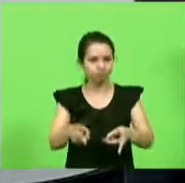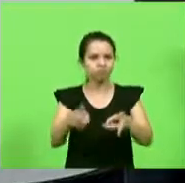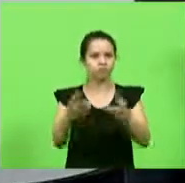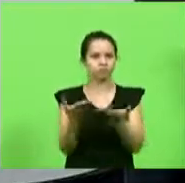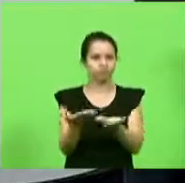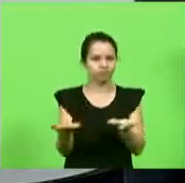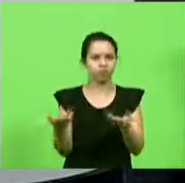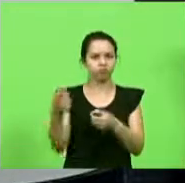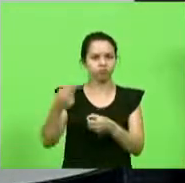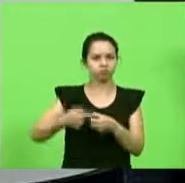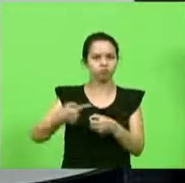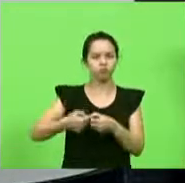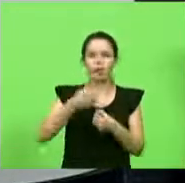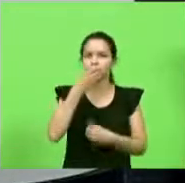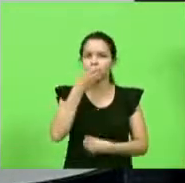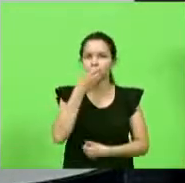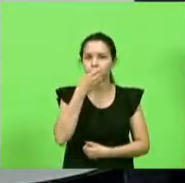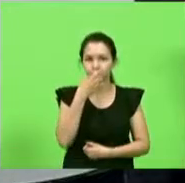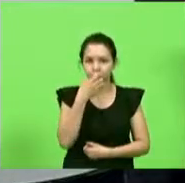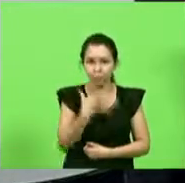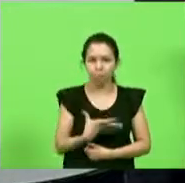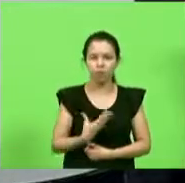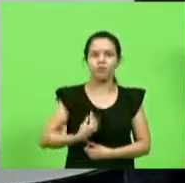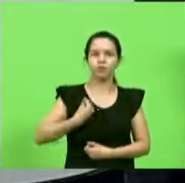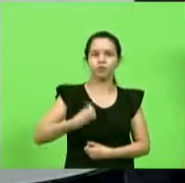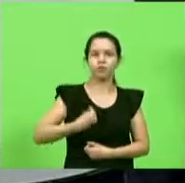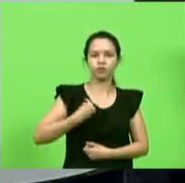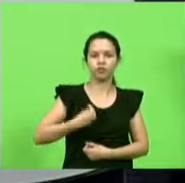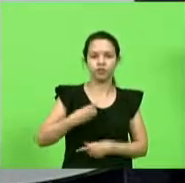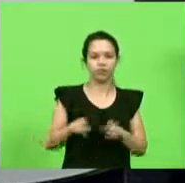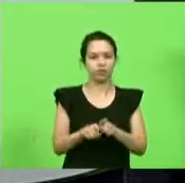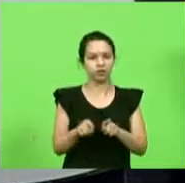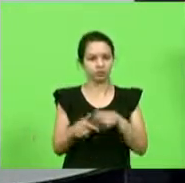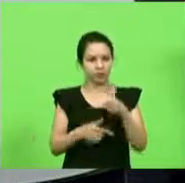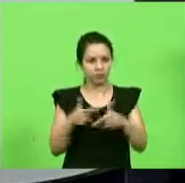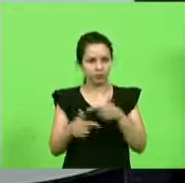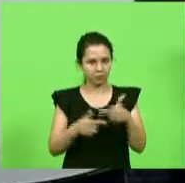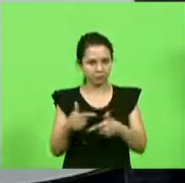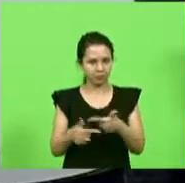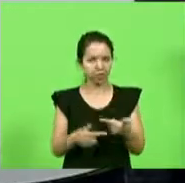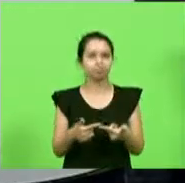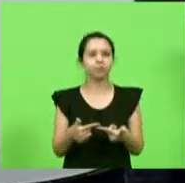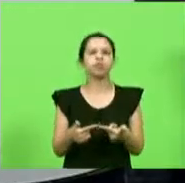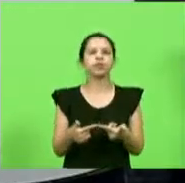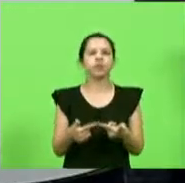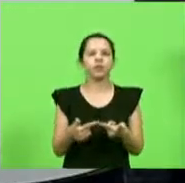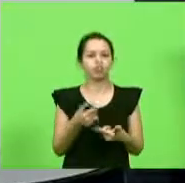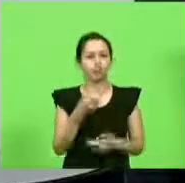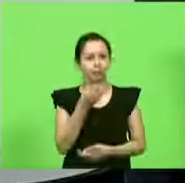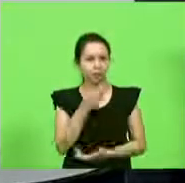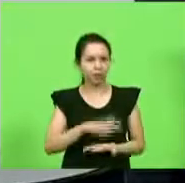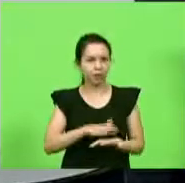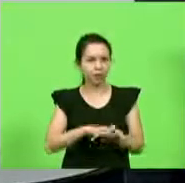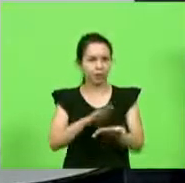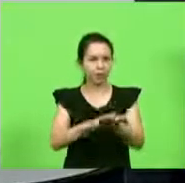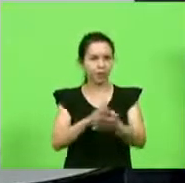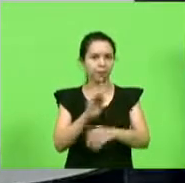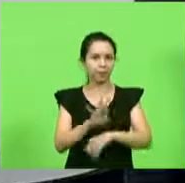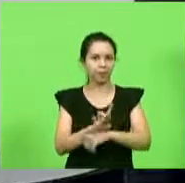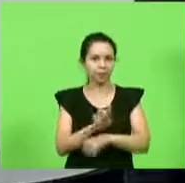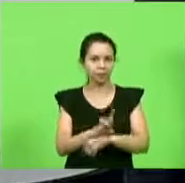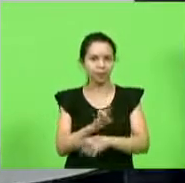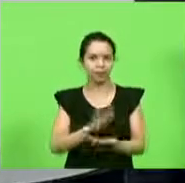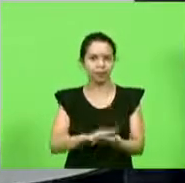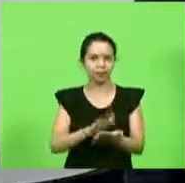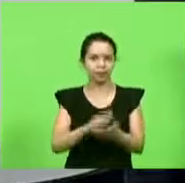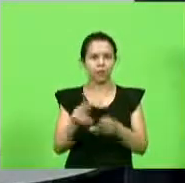essa cidade tão boa para se viver e se empreender parabéns Rio do Sul parabéns seu povo trabalhador